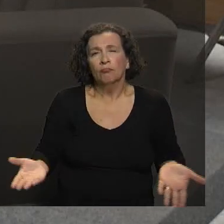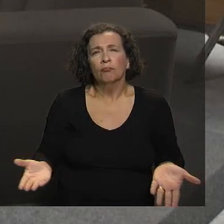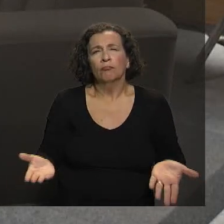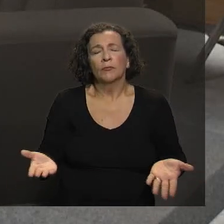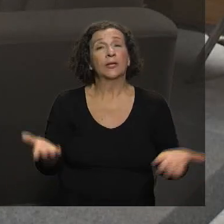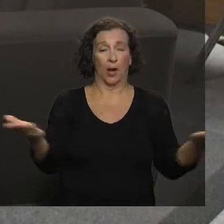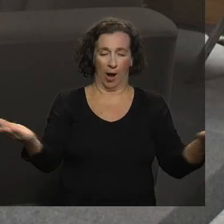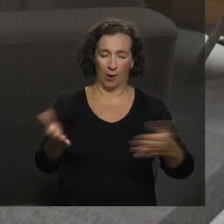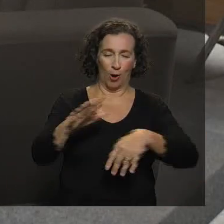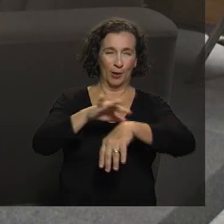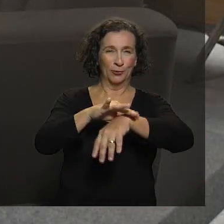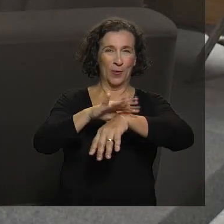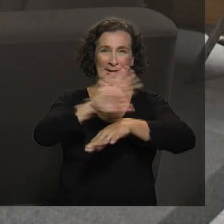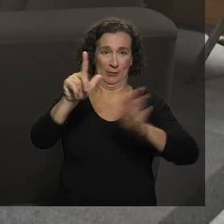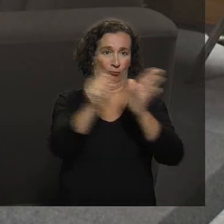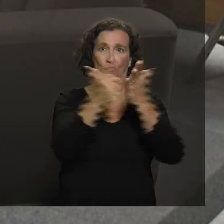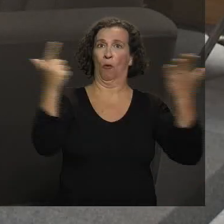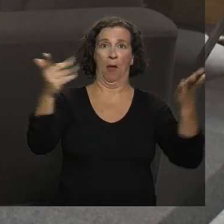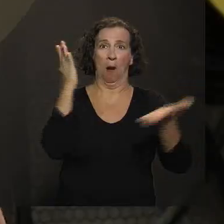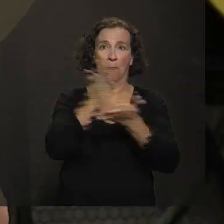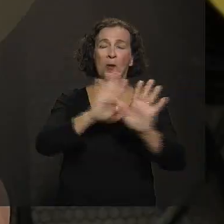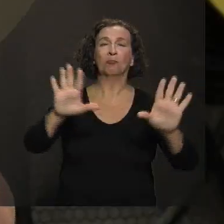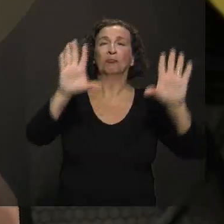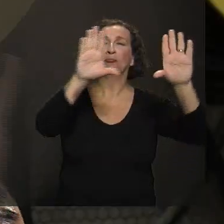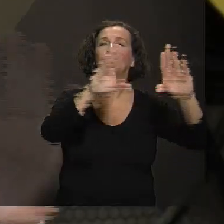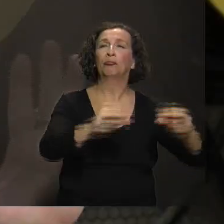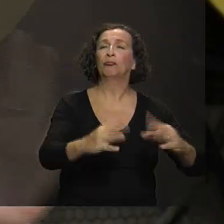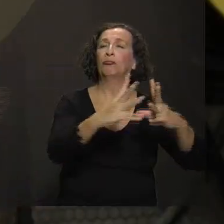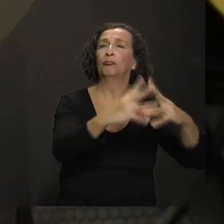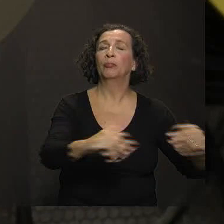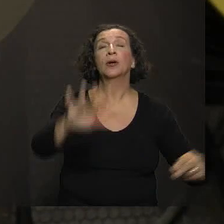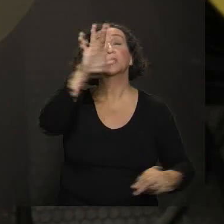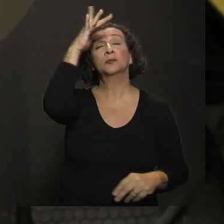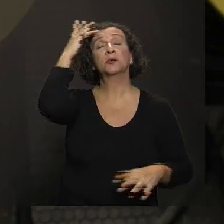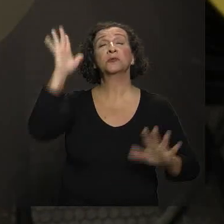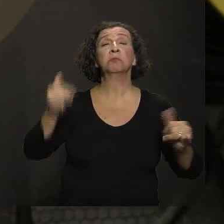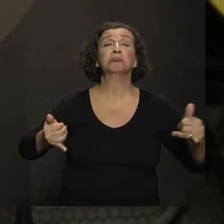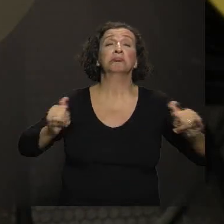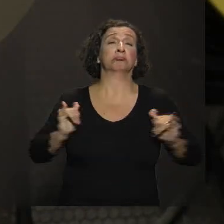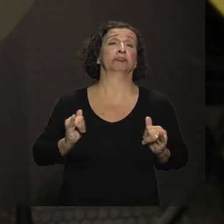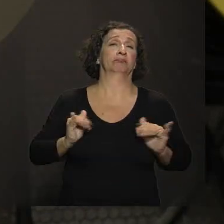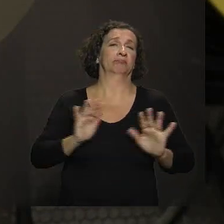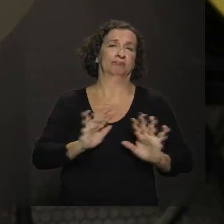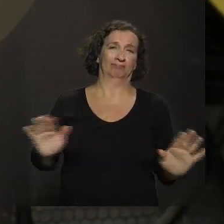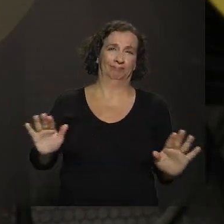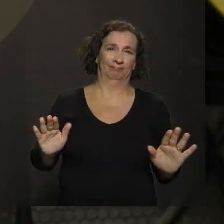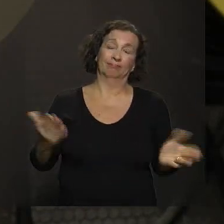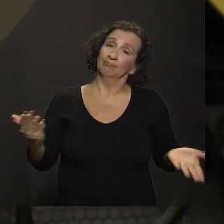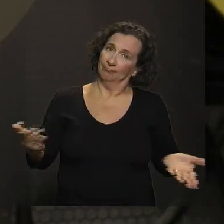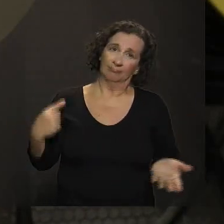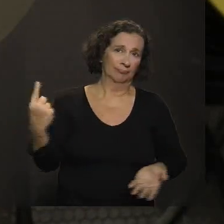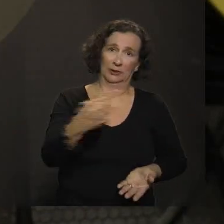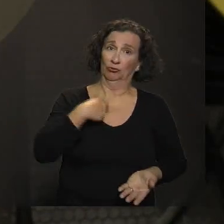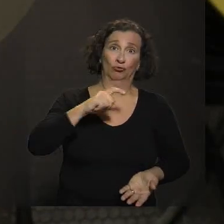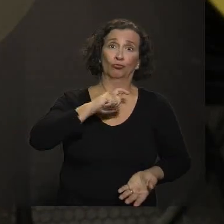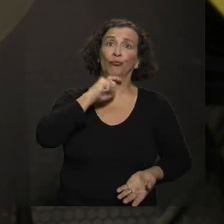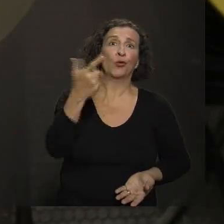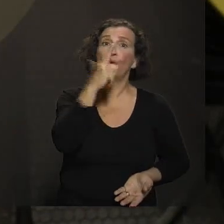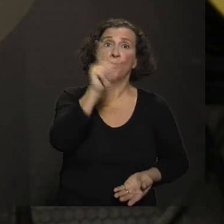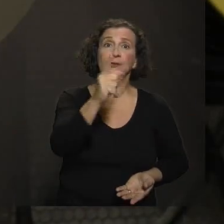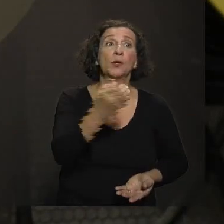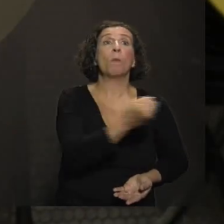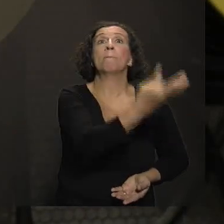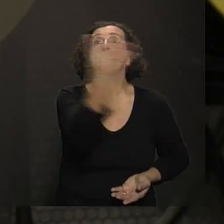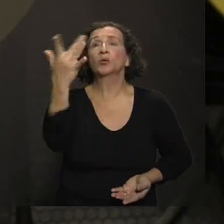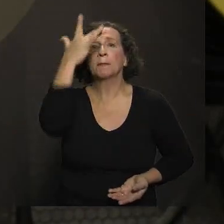primeira página, digamos assim, e as pessoas aí relaxaram em relação à sua proteção. Que a gente não conseguiu vacinar todo mundo,